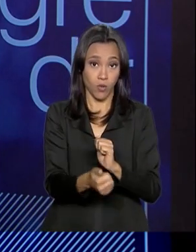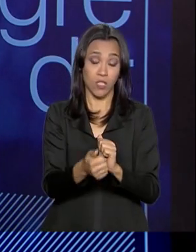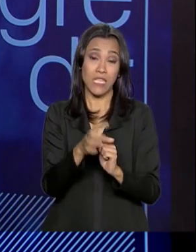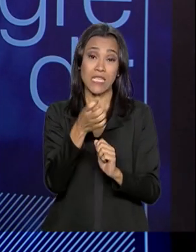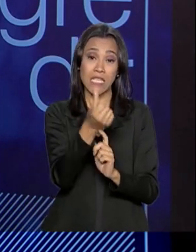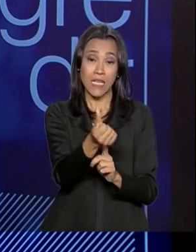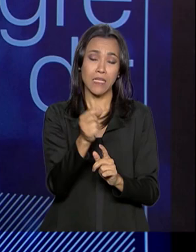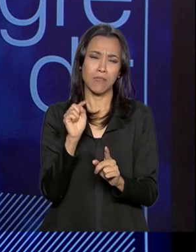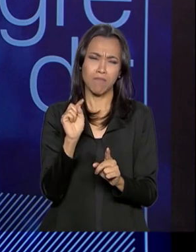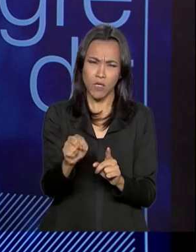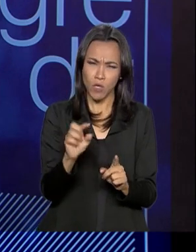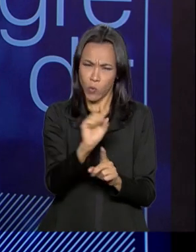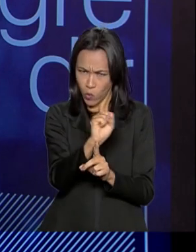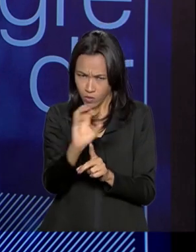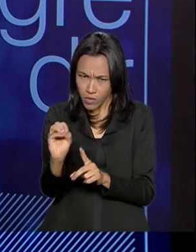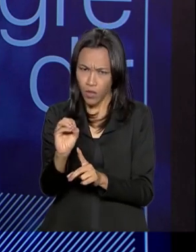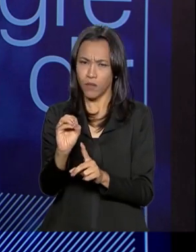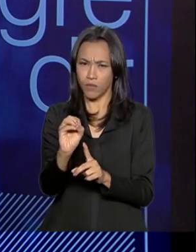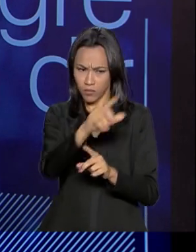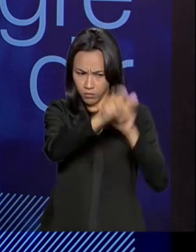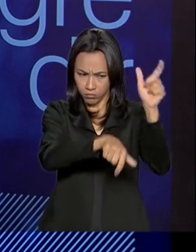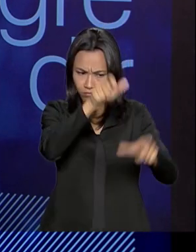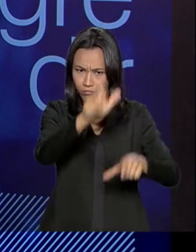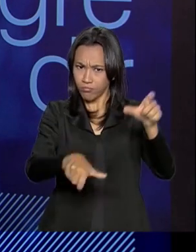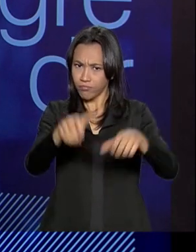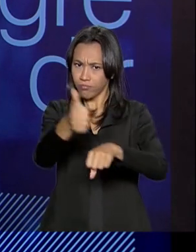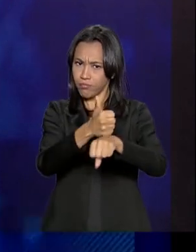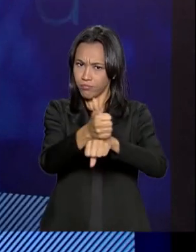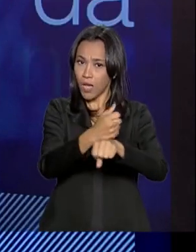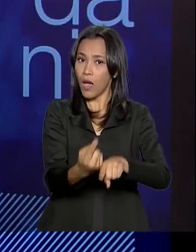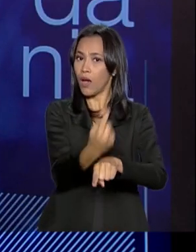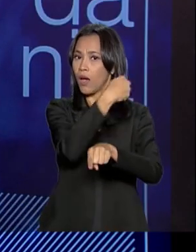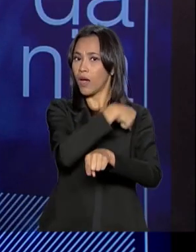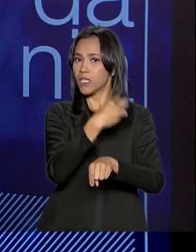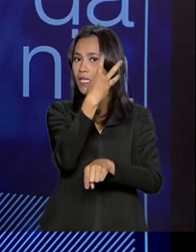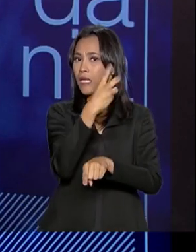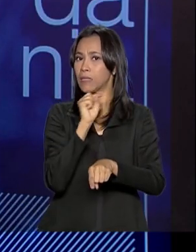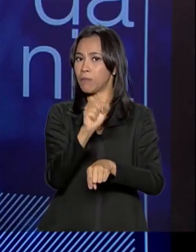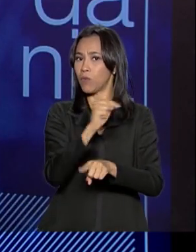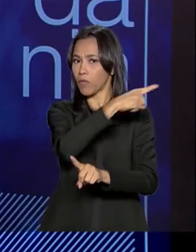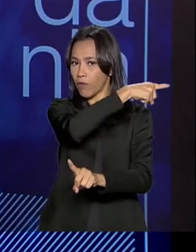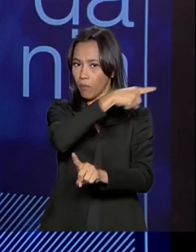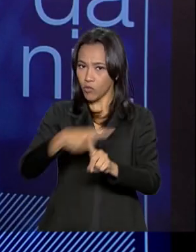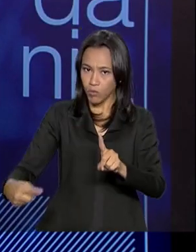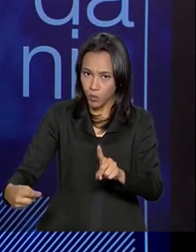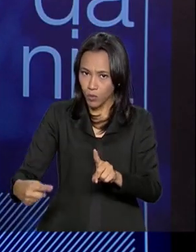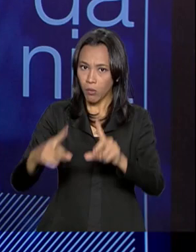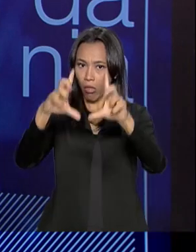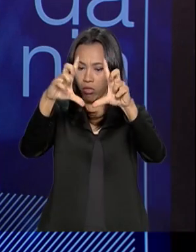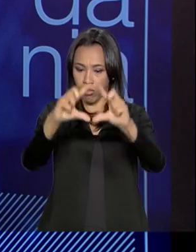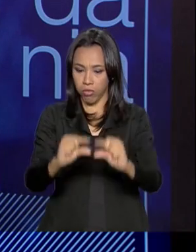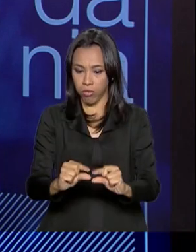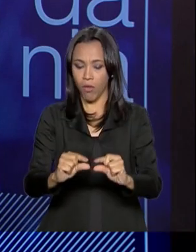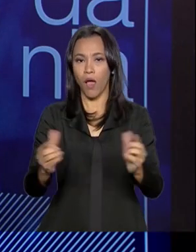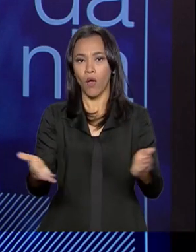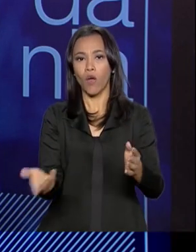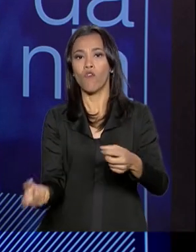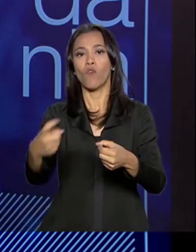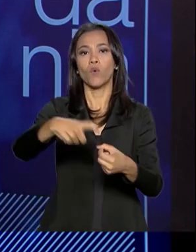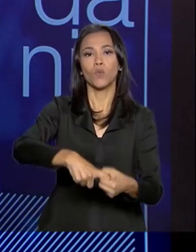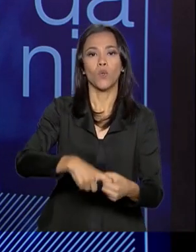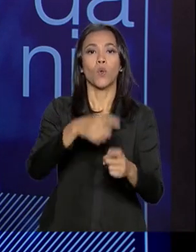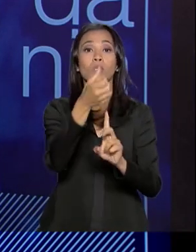e 800 atletas, mais ou menos, que já estão. Estava em 3 mil, porque tinha sido cortado pela metade. Voltamos a ter